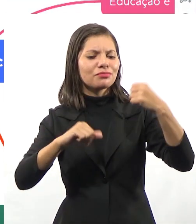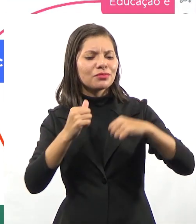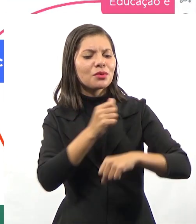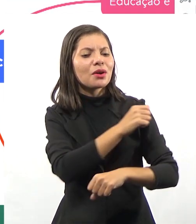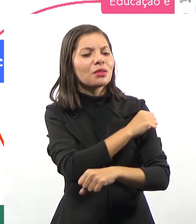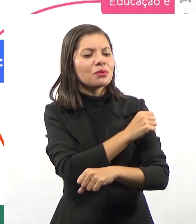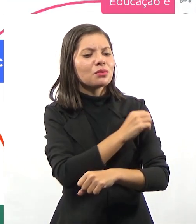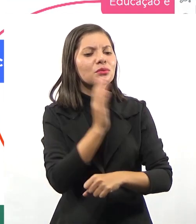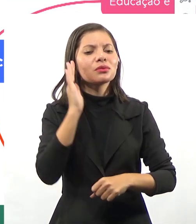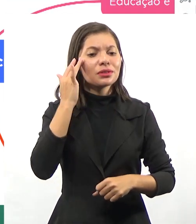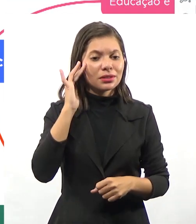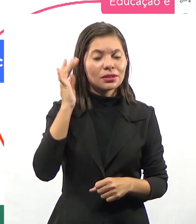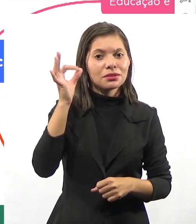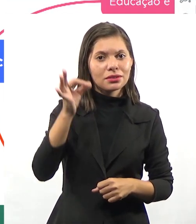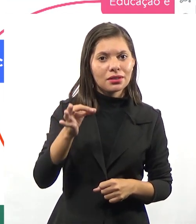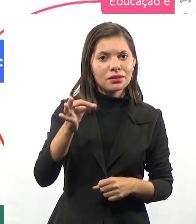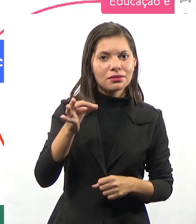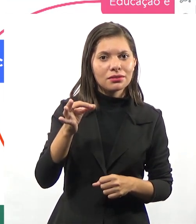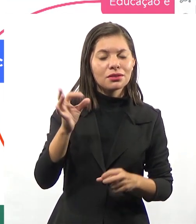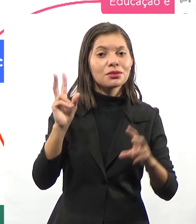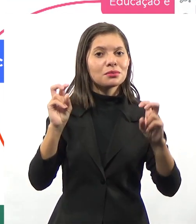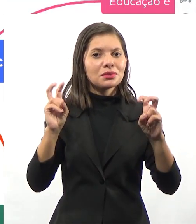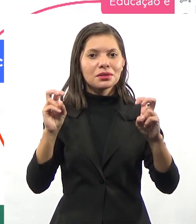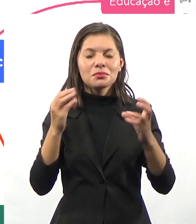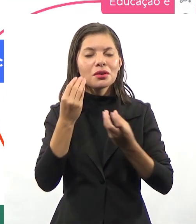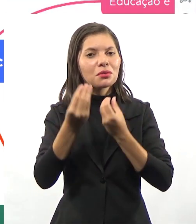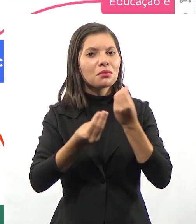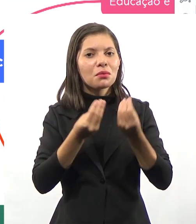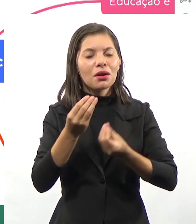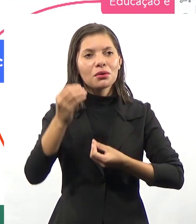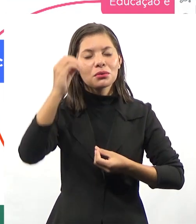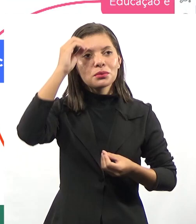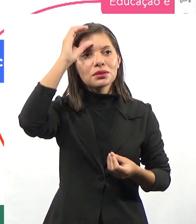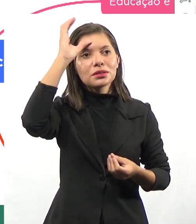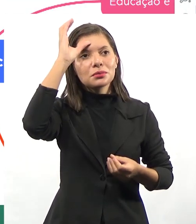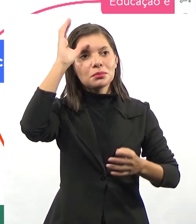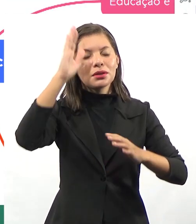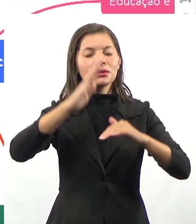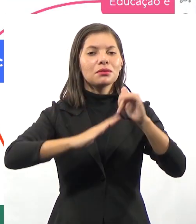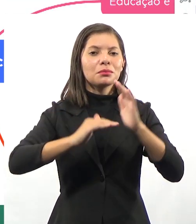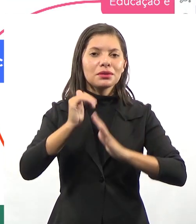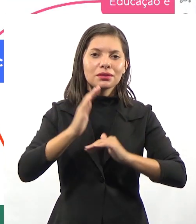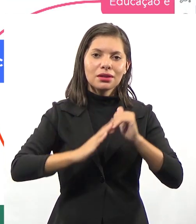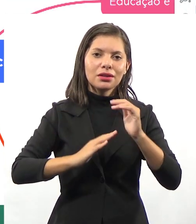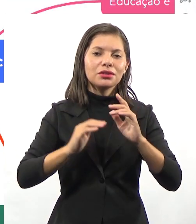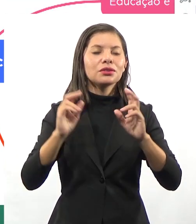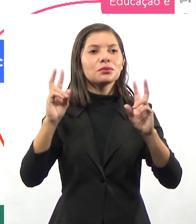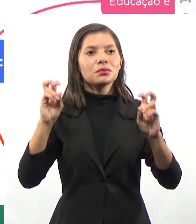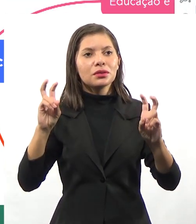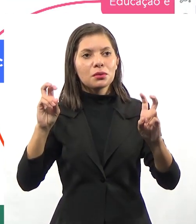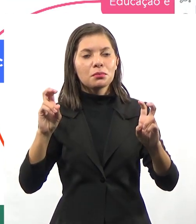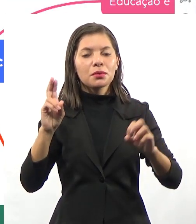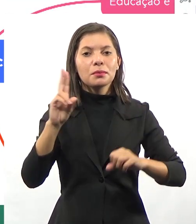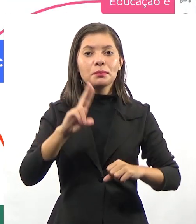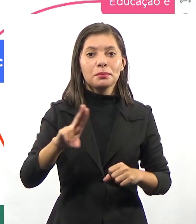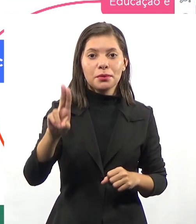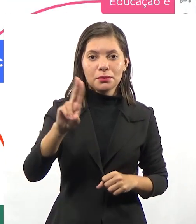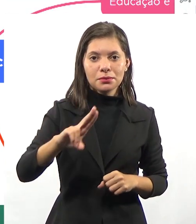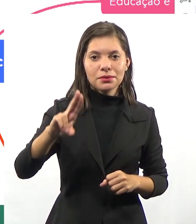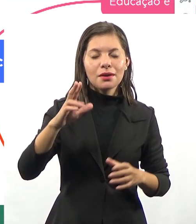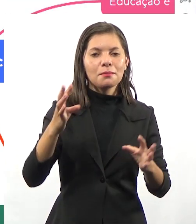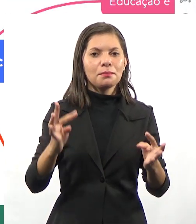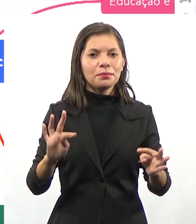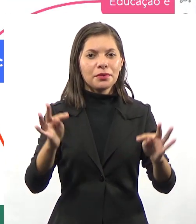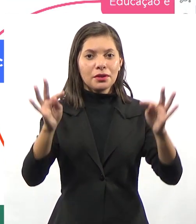o aluno teve sobre a temática. É qual habilidade, qual conhecimento que ele teve sobre aquela temática. E para a